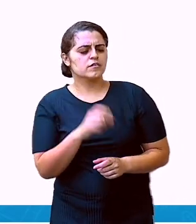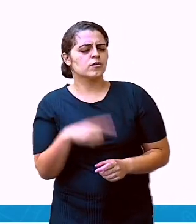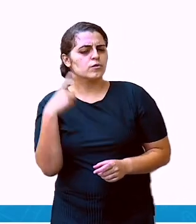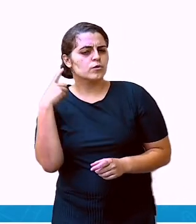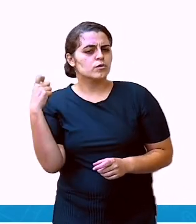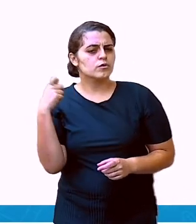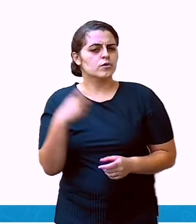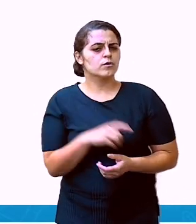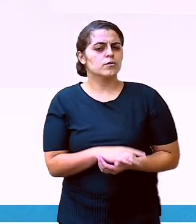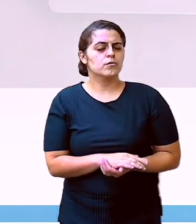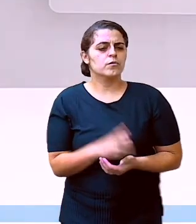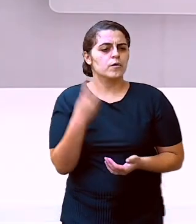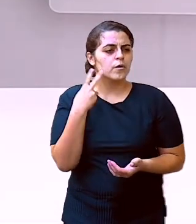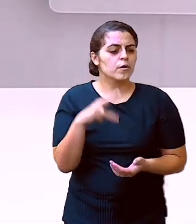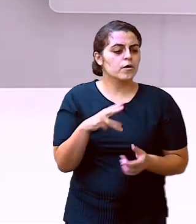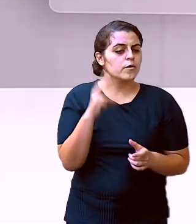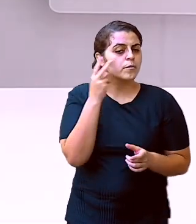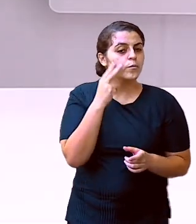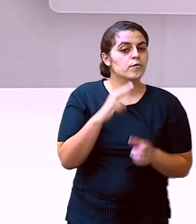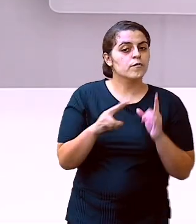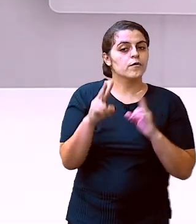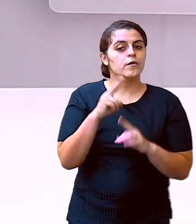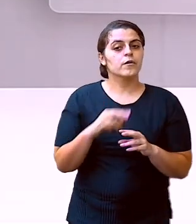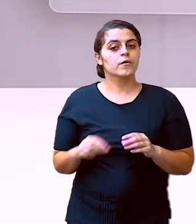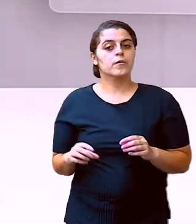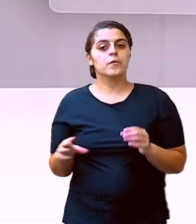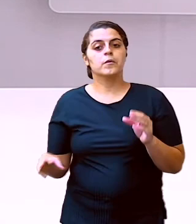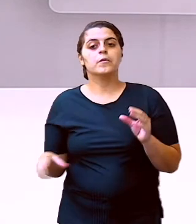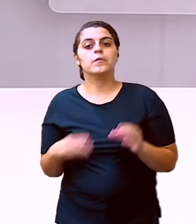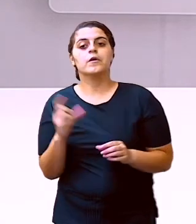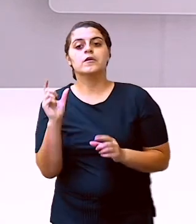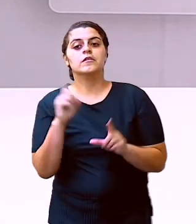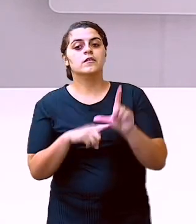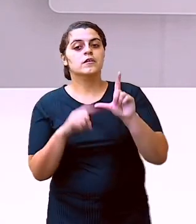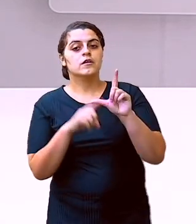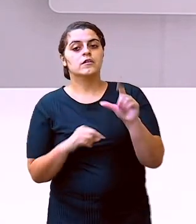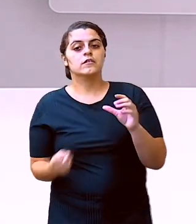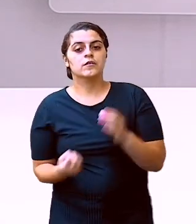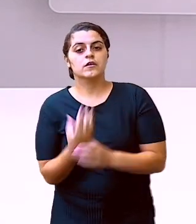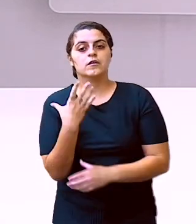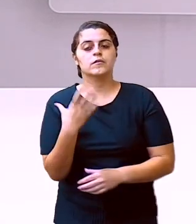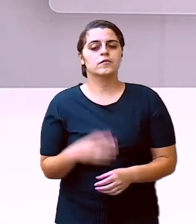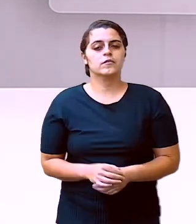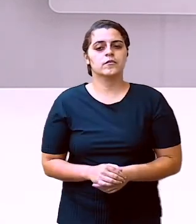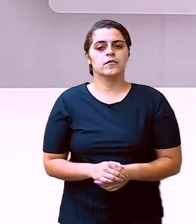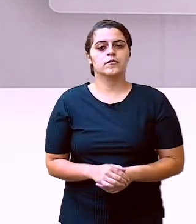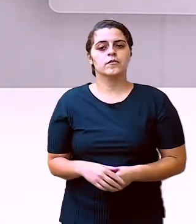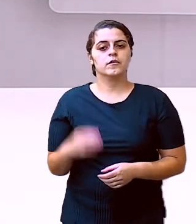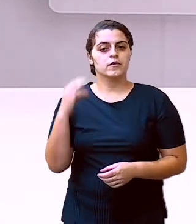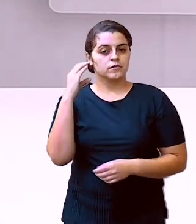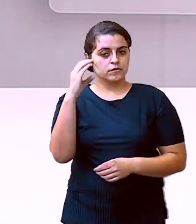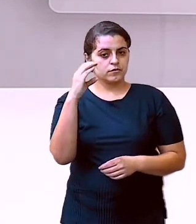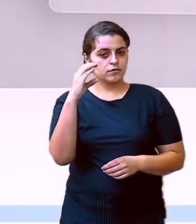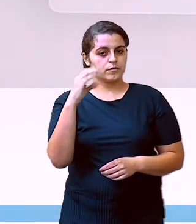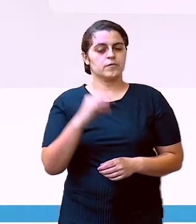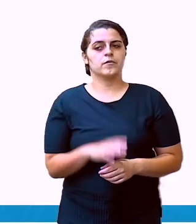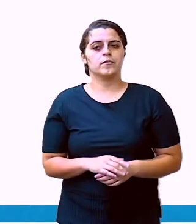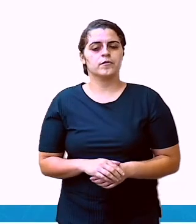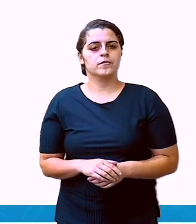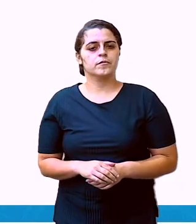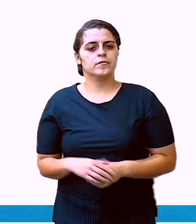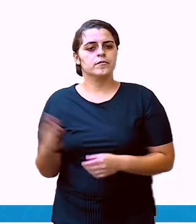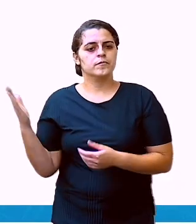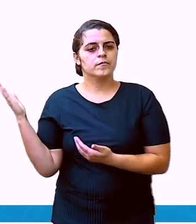por quais letras são formadas. Vamos ver a opção da letra C. Na